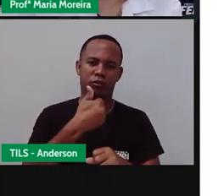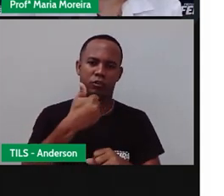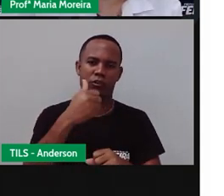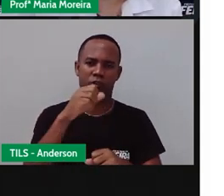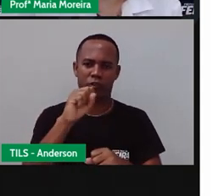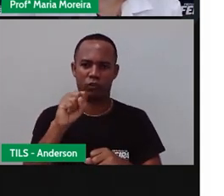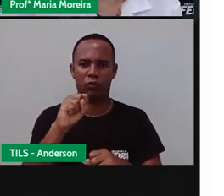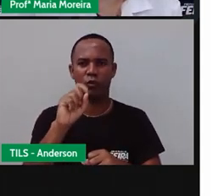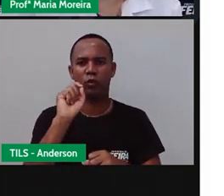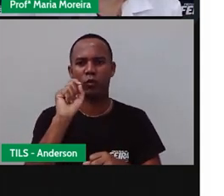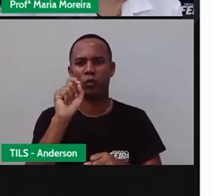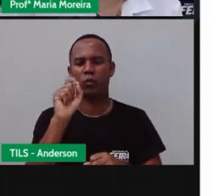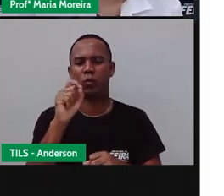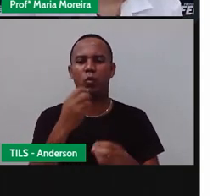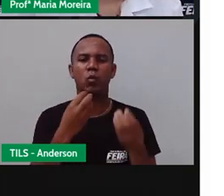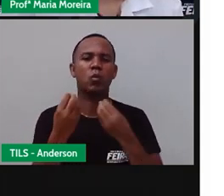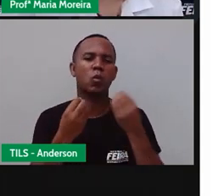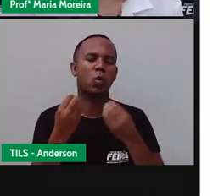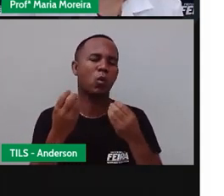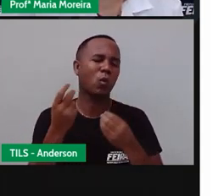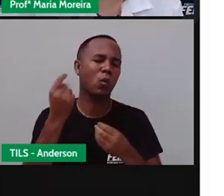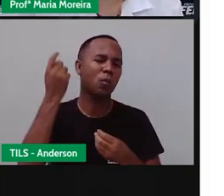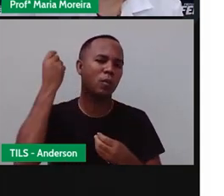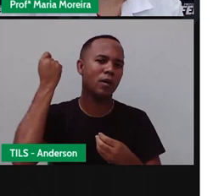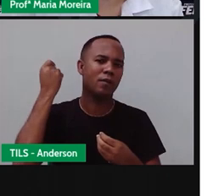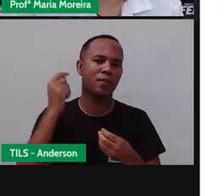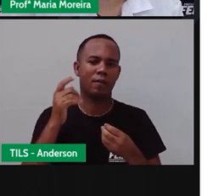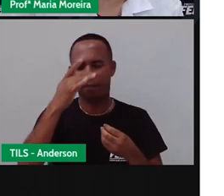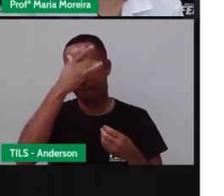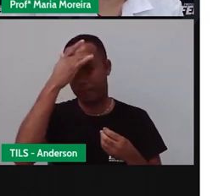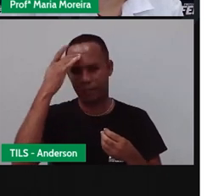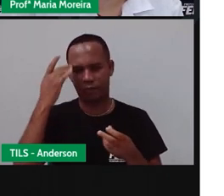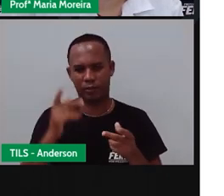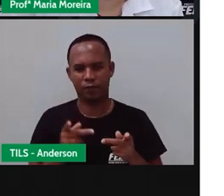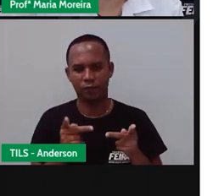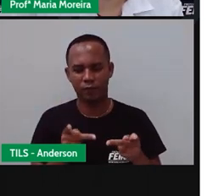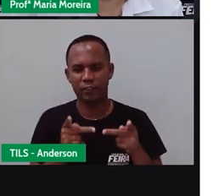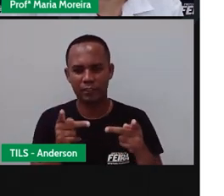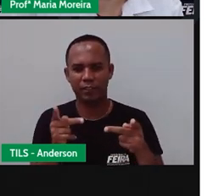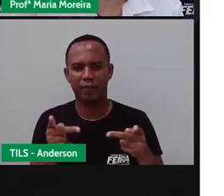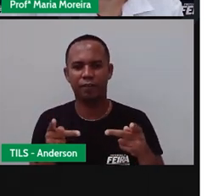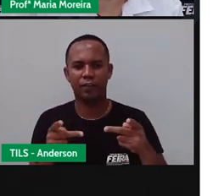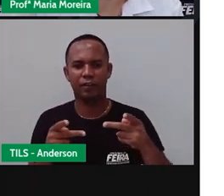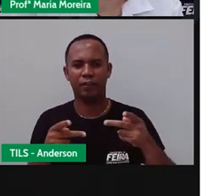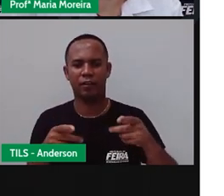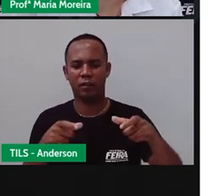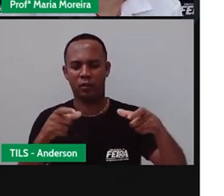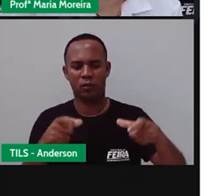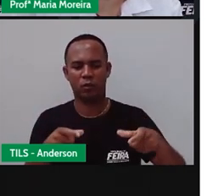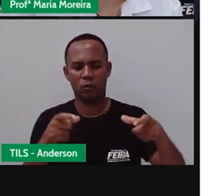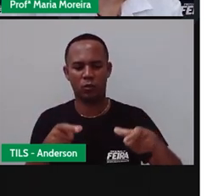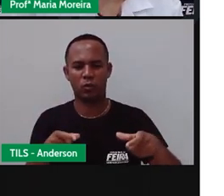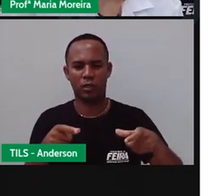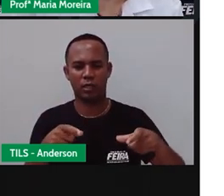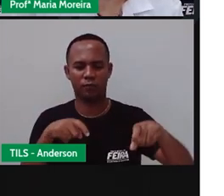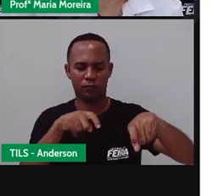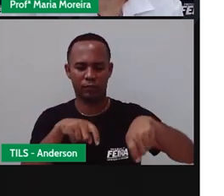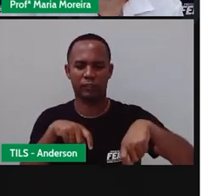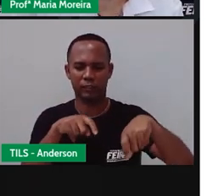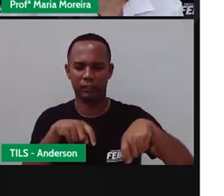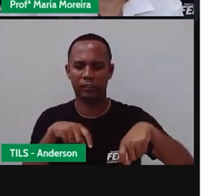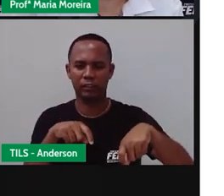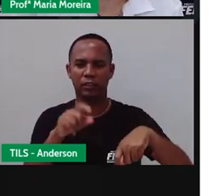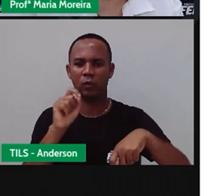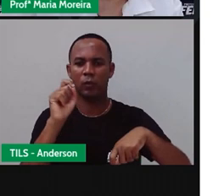para quem já sabe aí, nota 10, quem visitava a fazenda Santana dos Olhos d'Água no interior da Bahia não